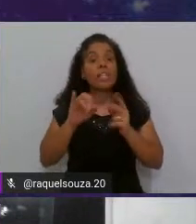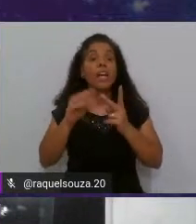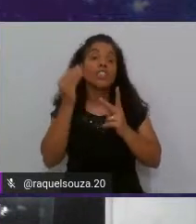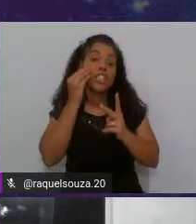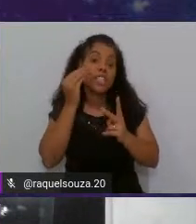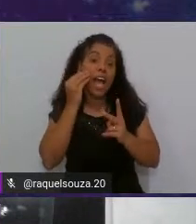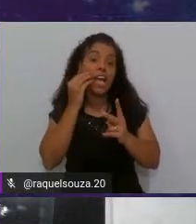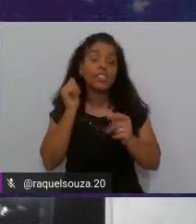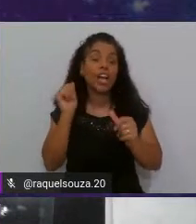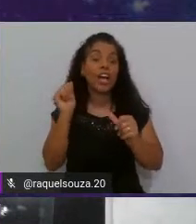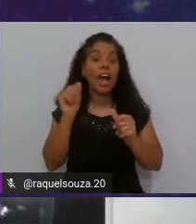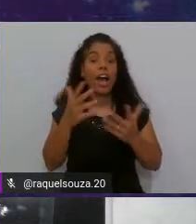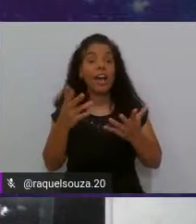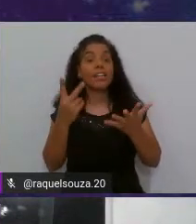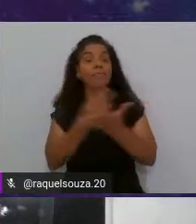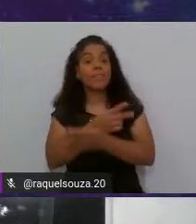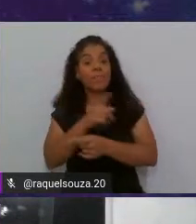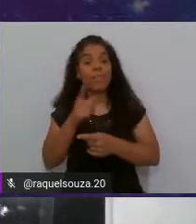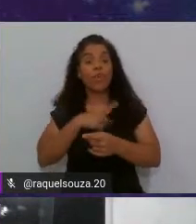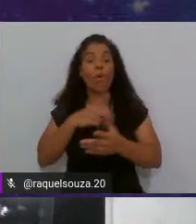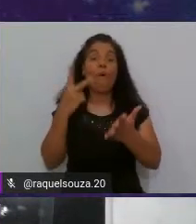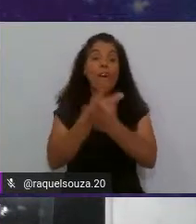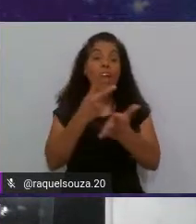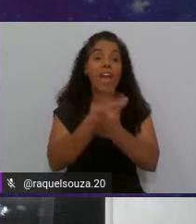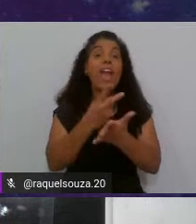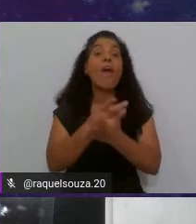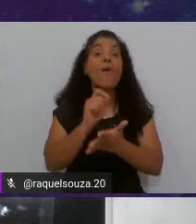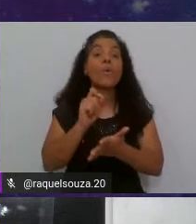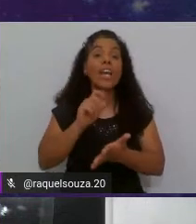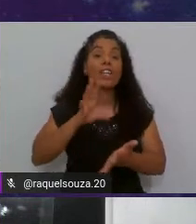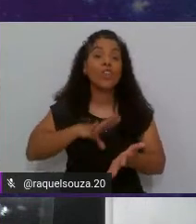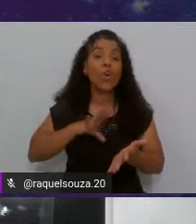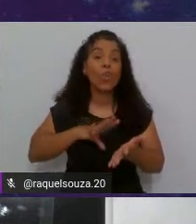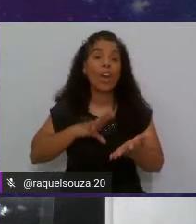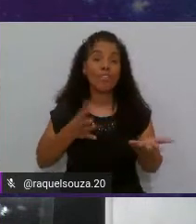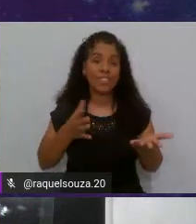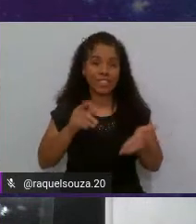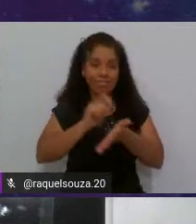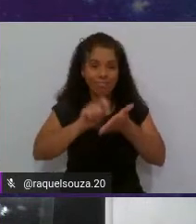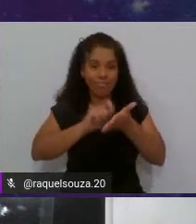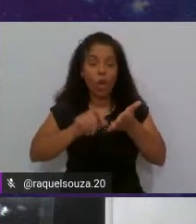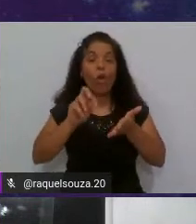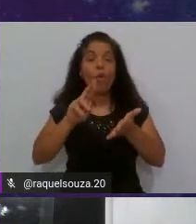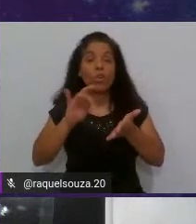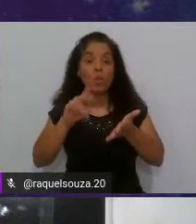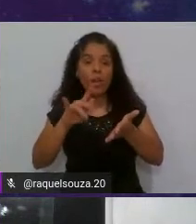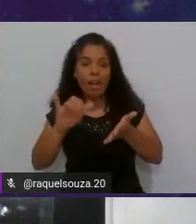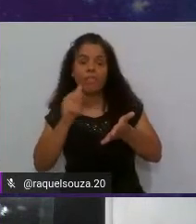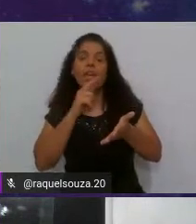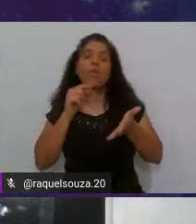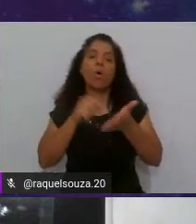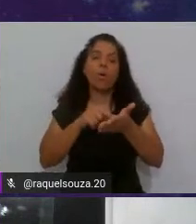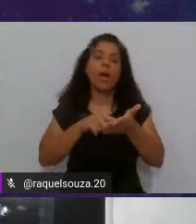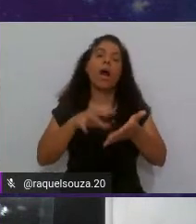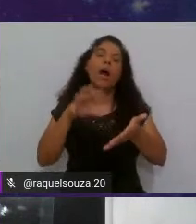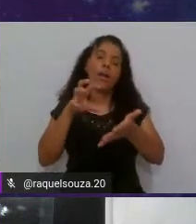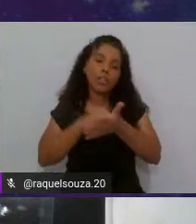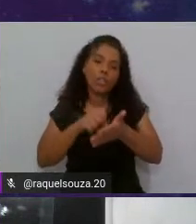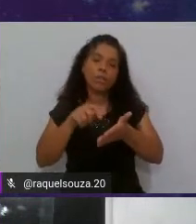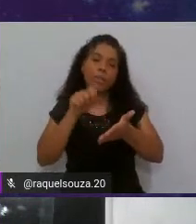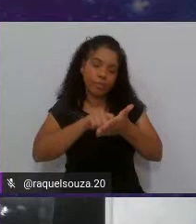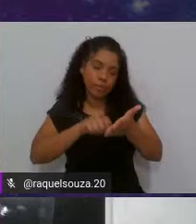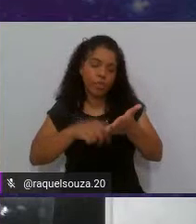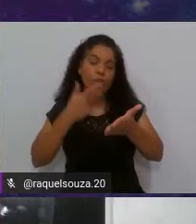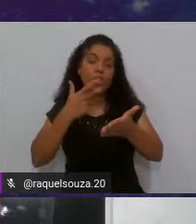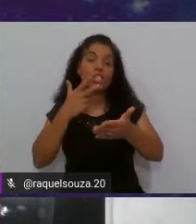aí eu me deparava, por exemplo, com o erro de ortografia. E aí, qual que era o processo? Eu registrava um formulário de inconsistência